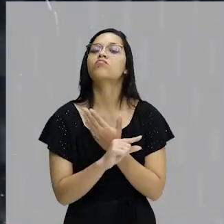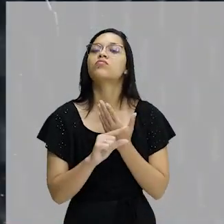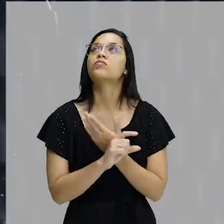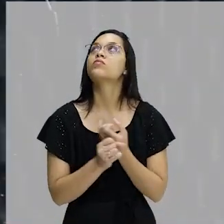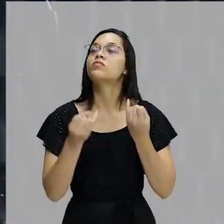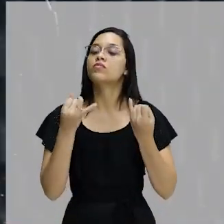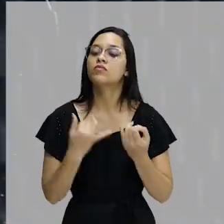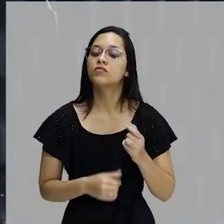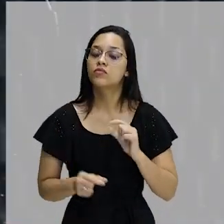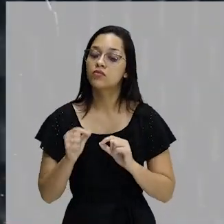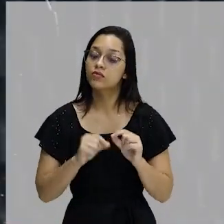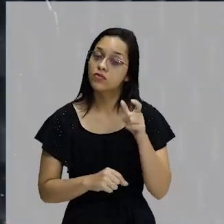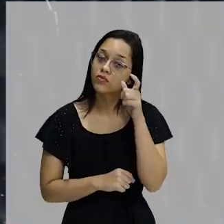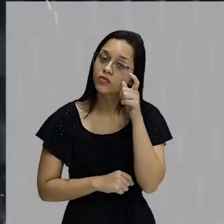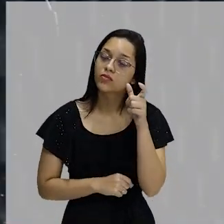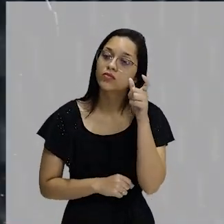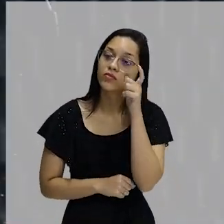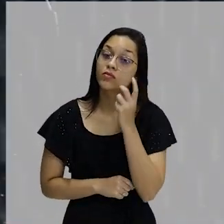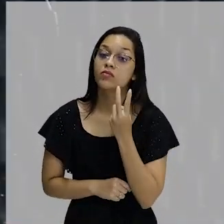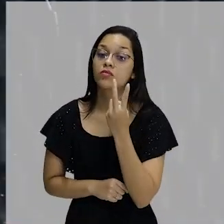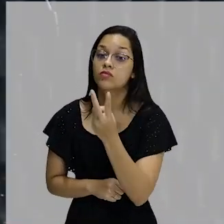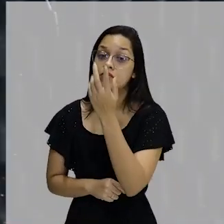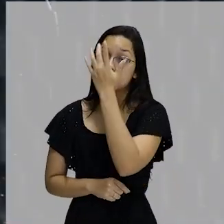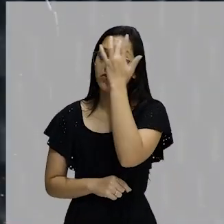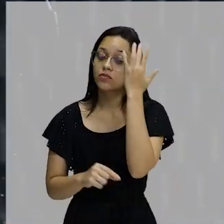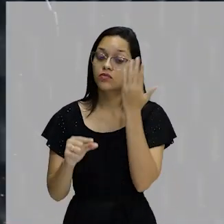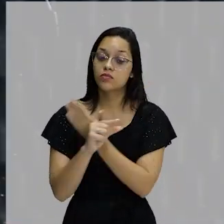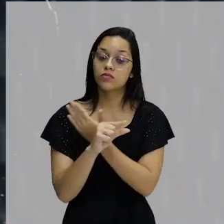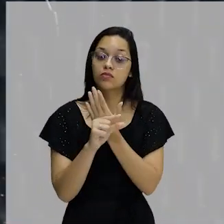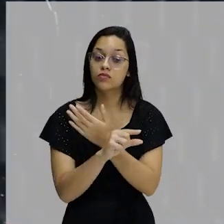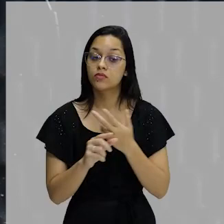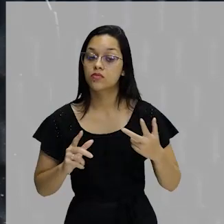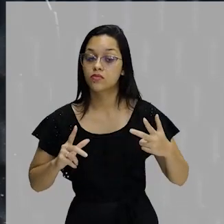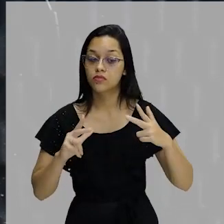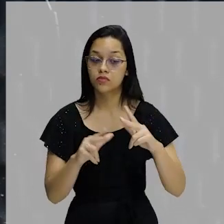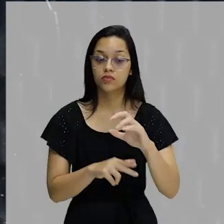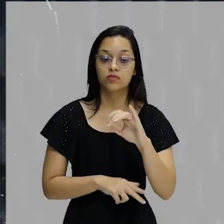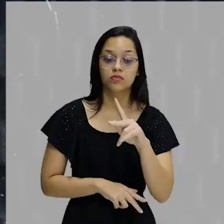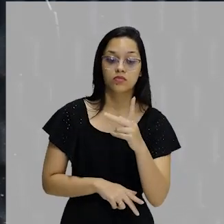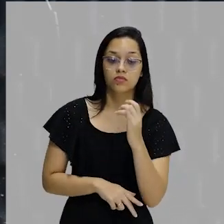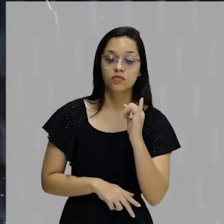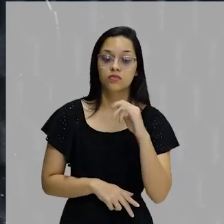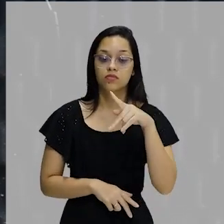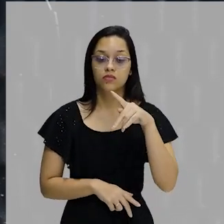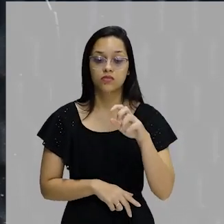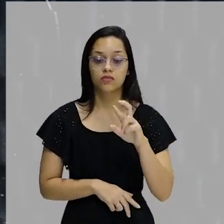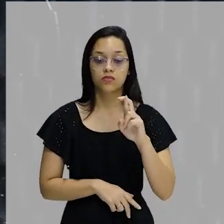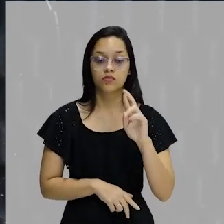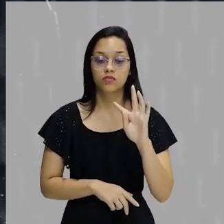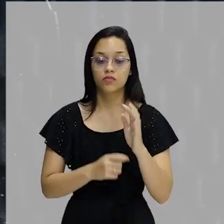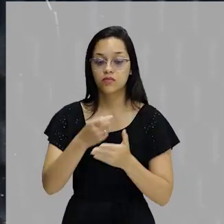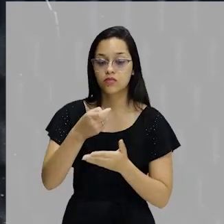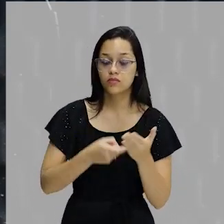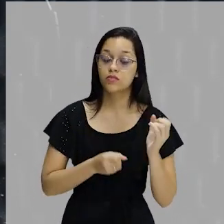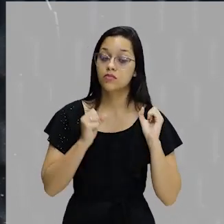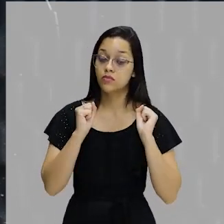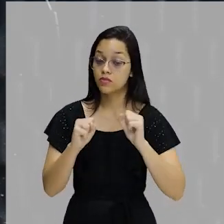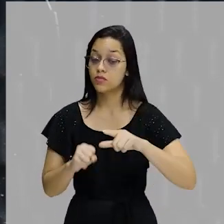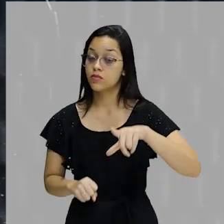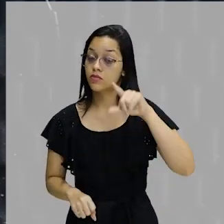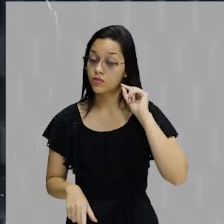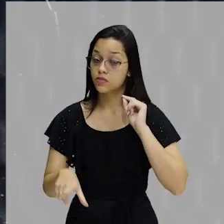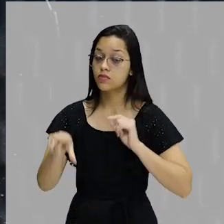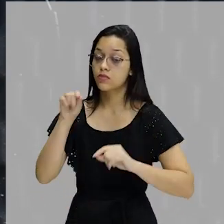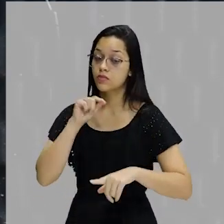interessante isso aqui, dois leitores de um mesmo hipertexto podem tomar caminhos